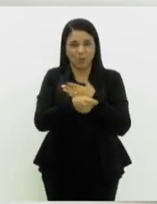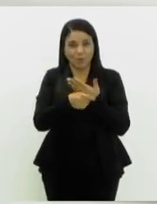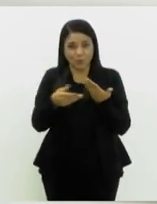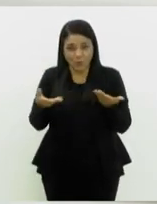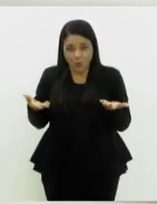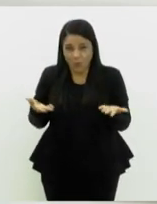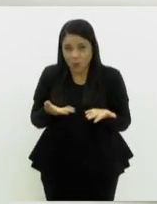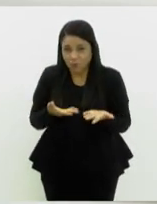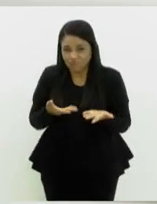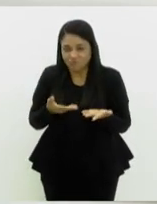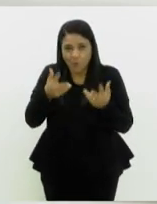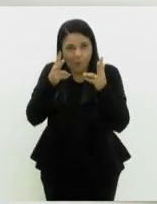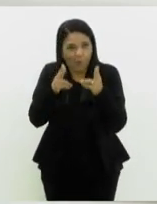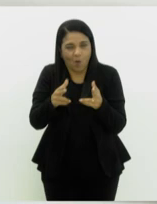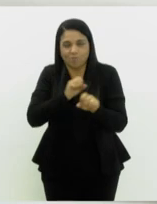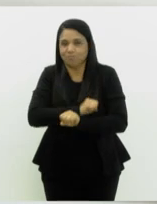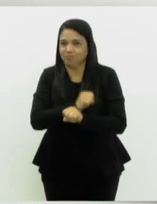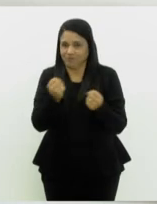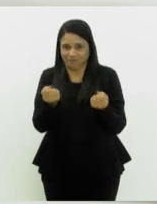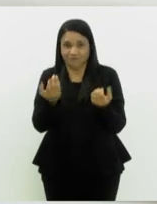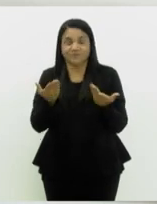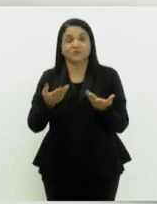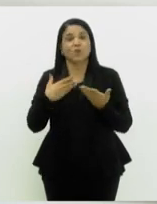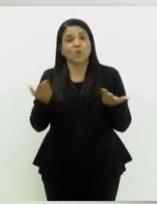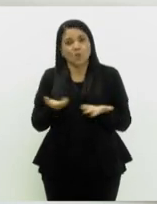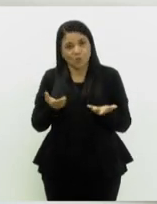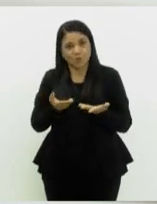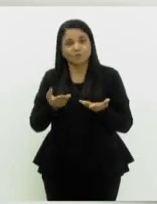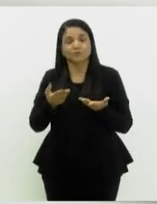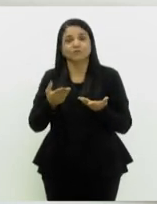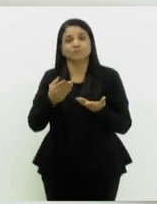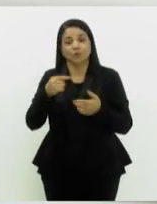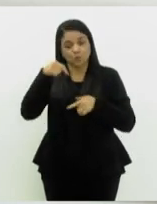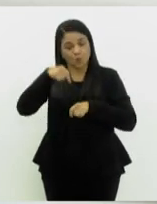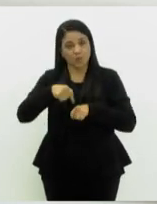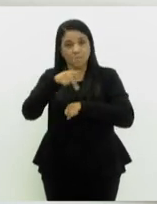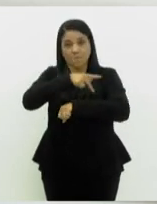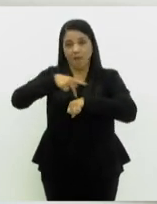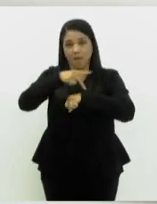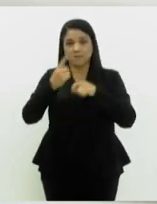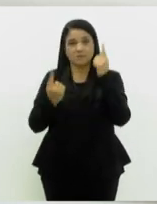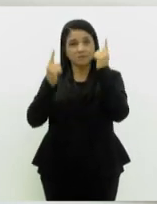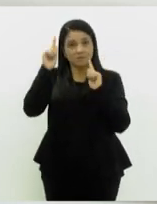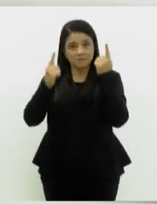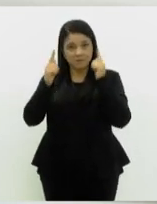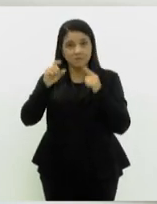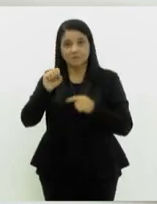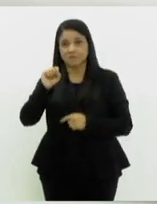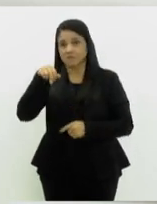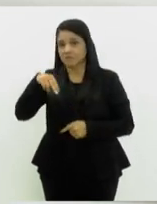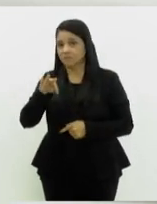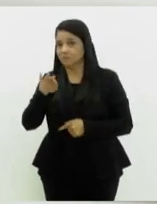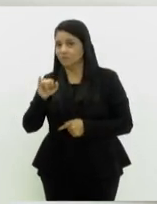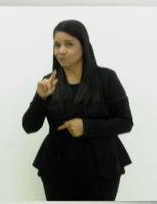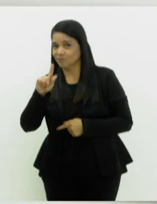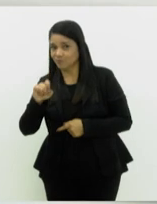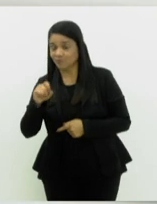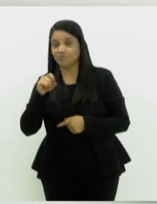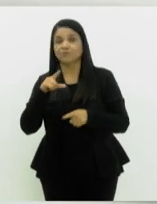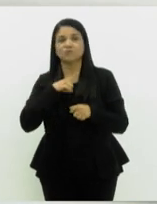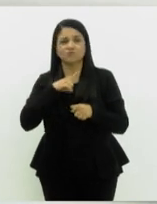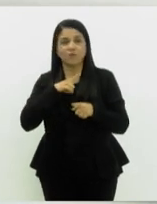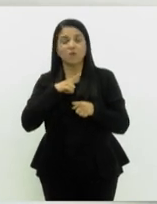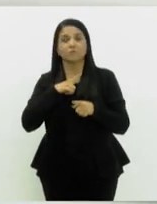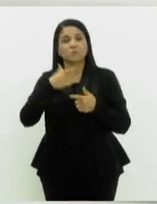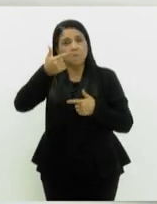temos visto atualmente. Hoje mesmo, falo com vocês diretamente aqui de Santiago, no Chile, onde daqui a pouco teremos mais